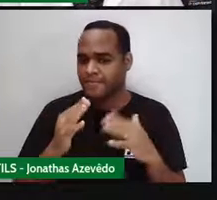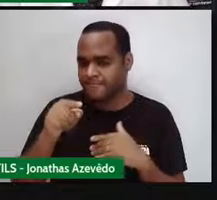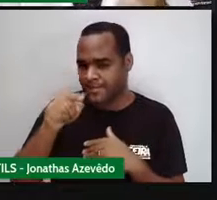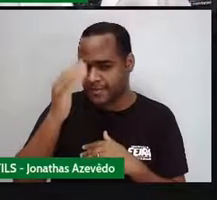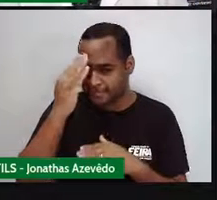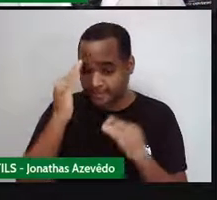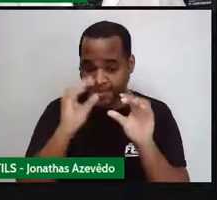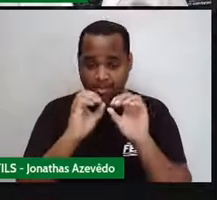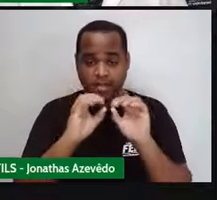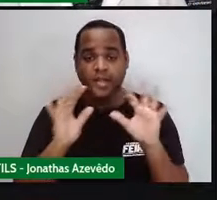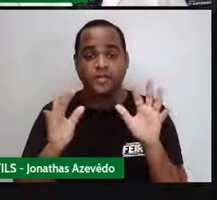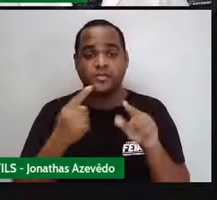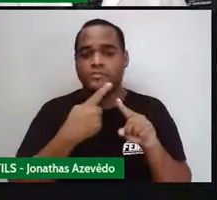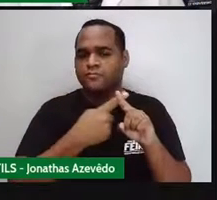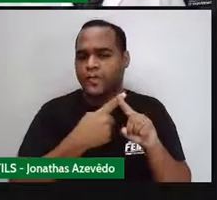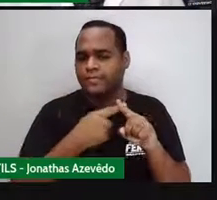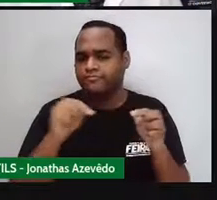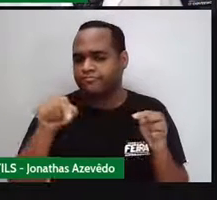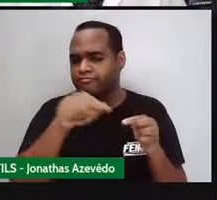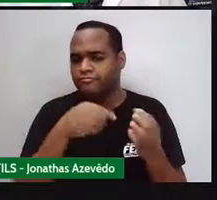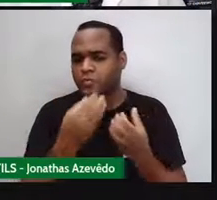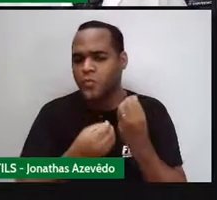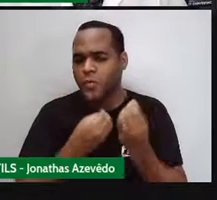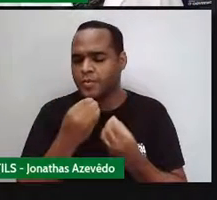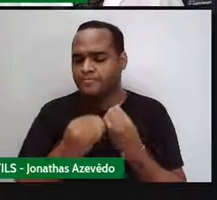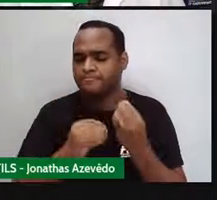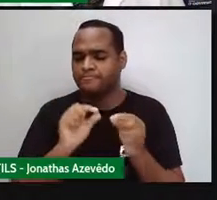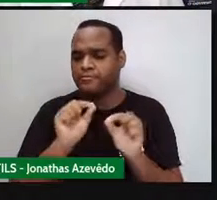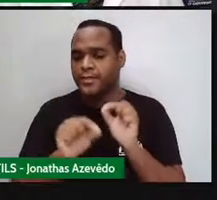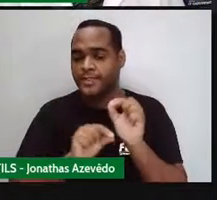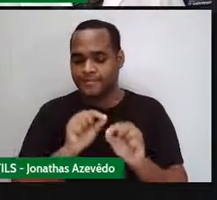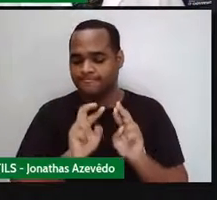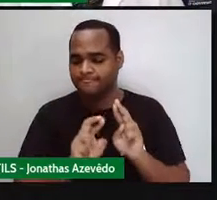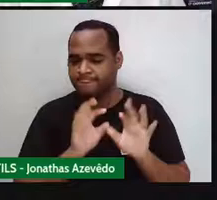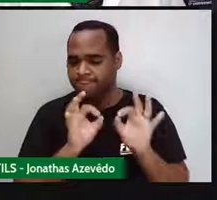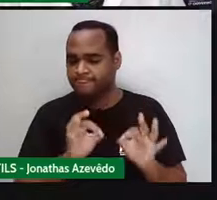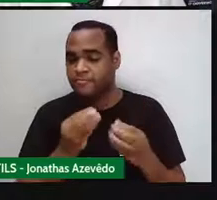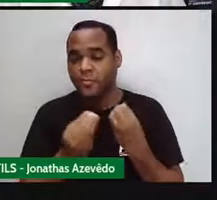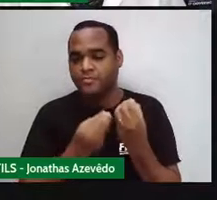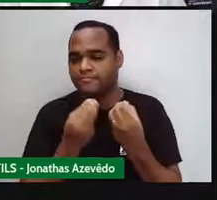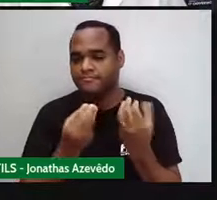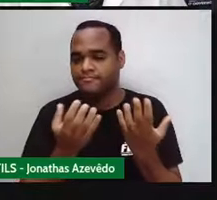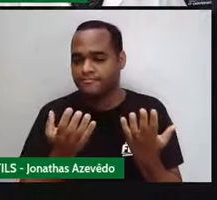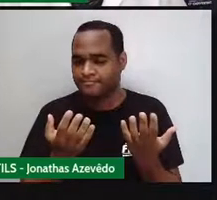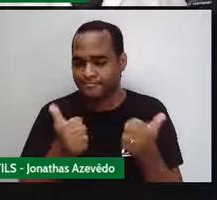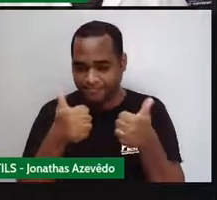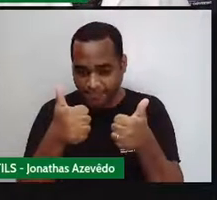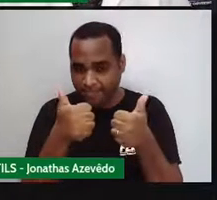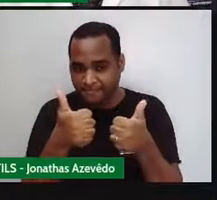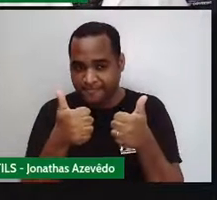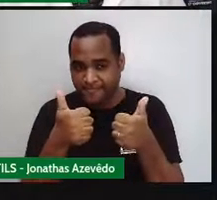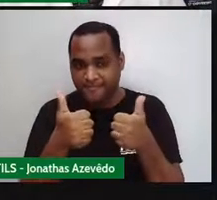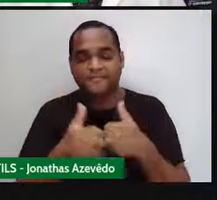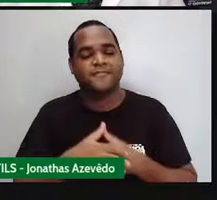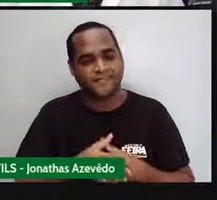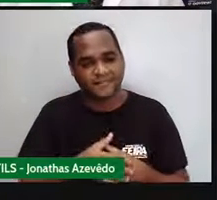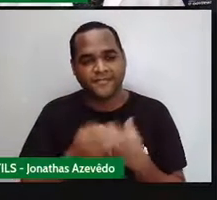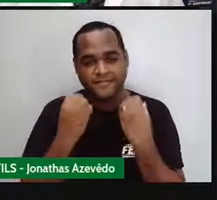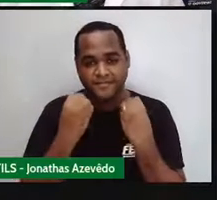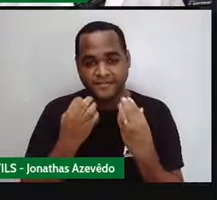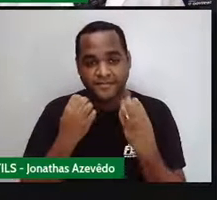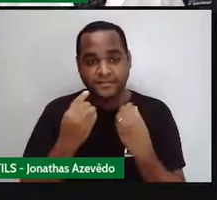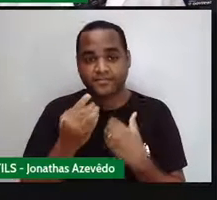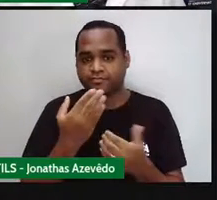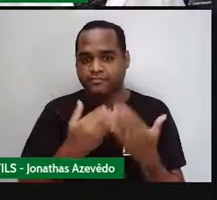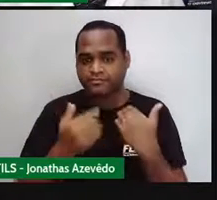entender por que que isso está acontecendo. Valeu? Bom, então vamos